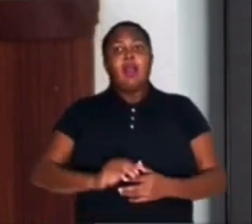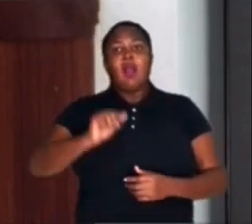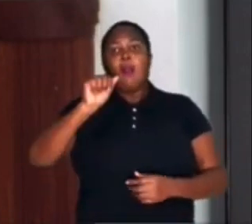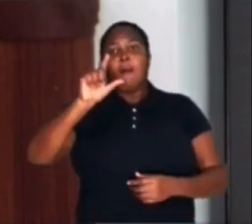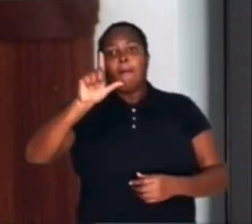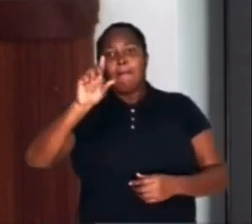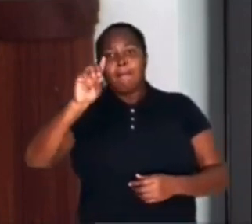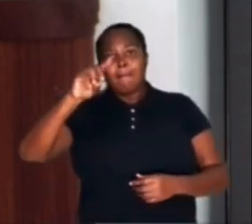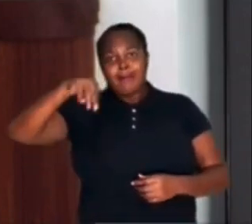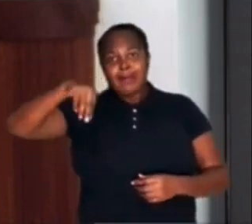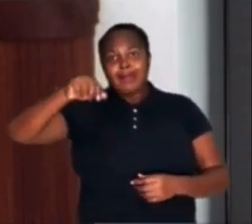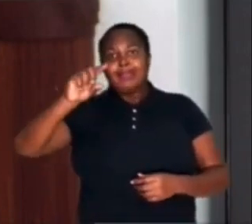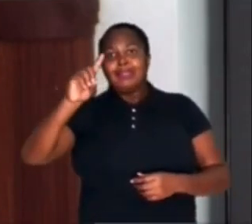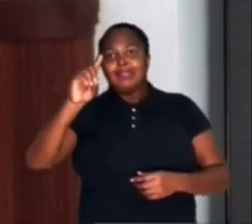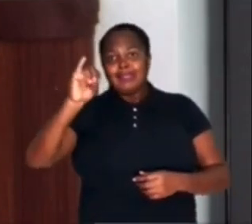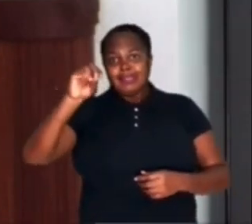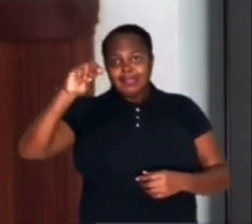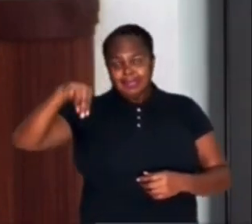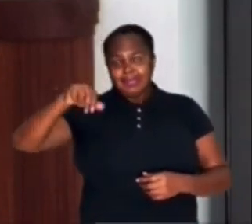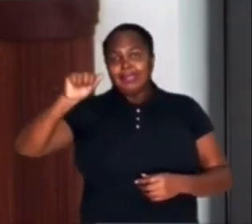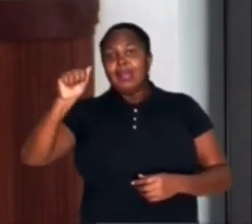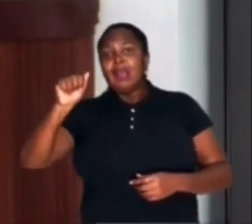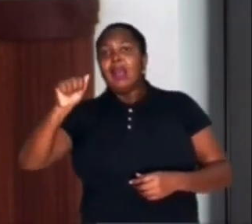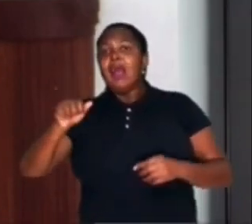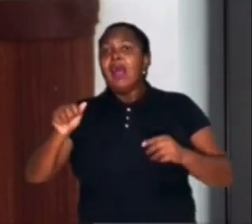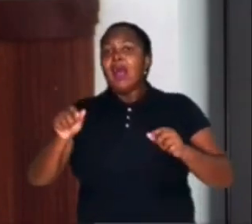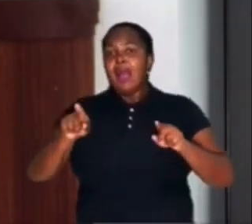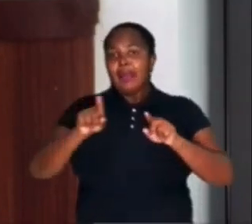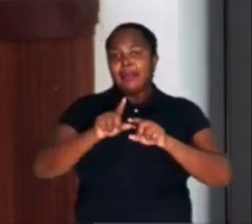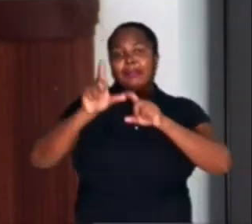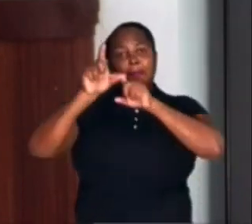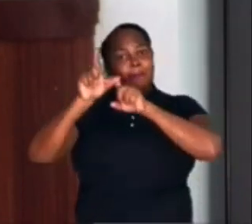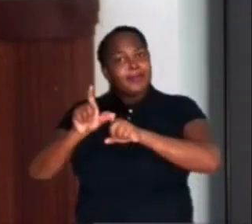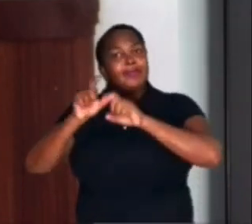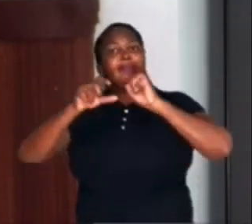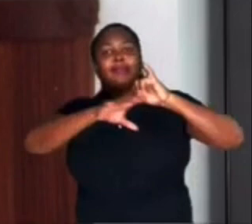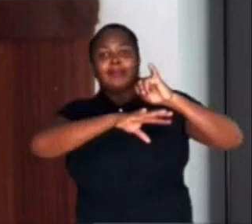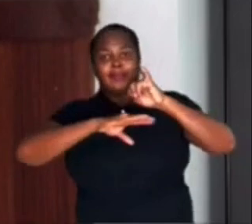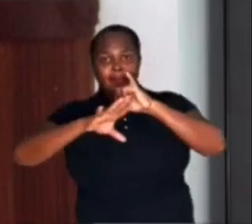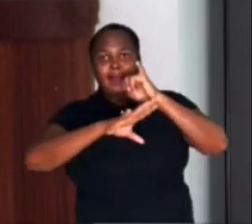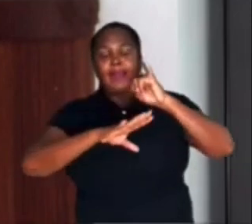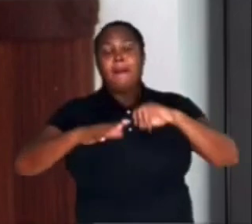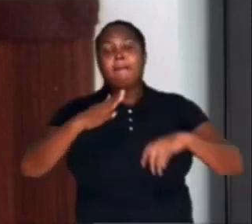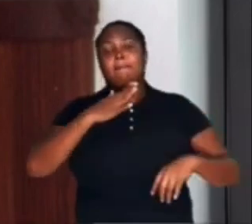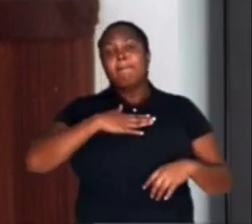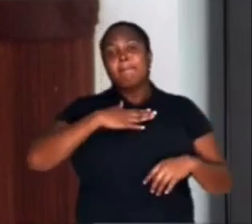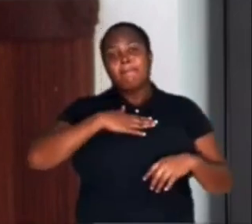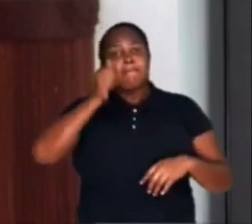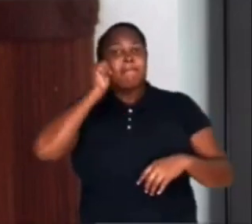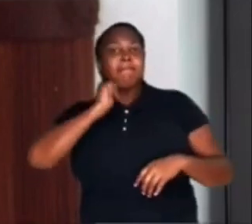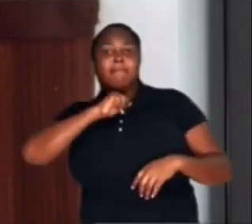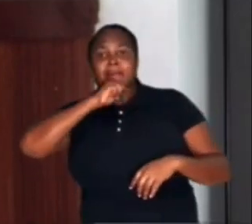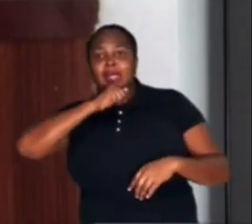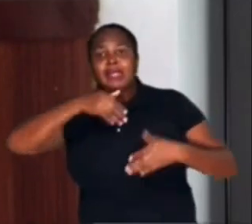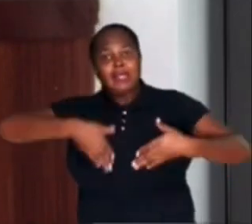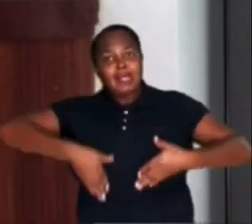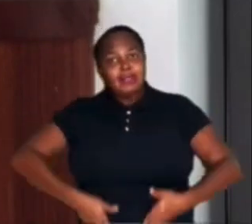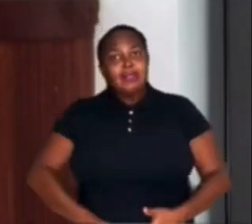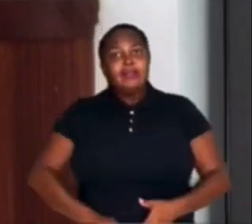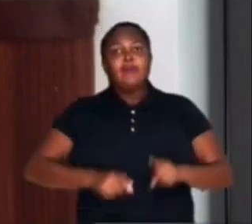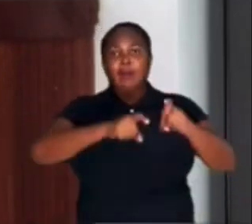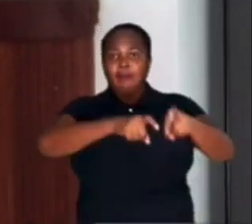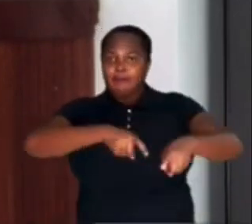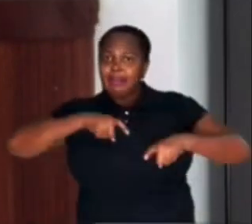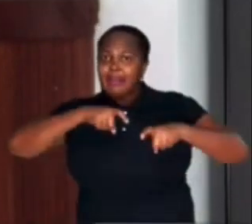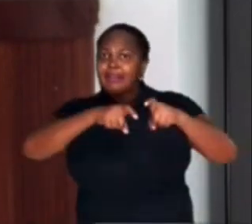quando pertencia ao município de Ilhéus. Minha saudosa mãe, Ivonete, nasceu numa fazenda localizada no